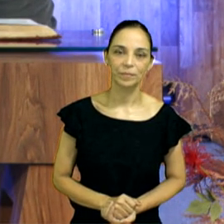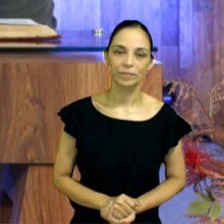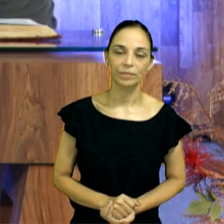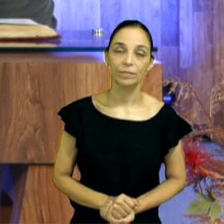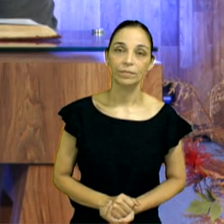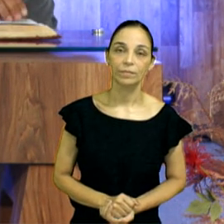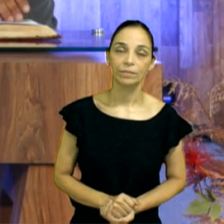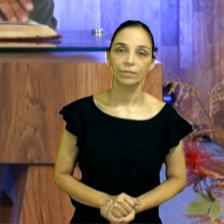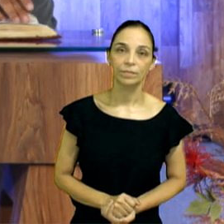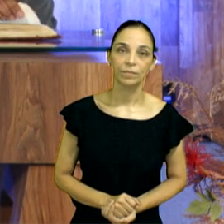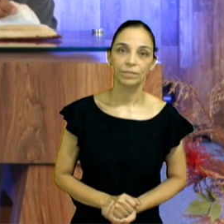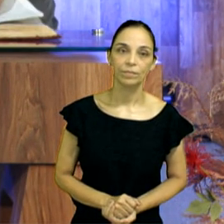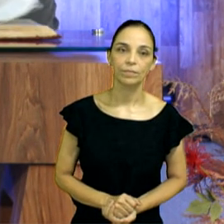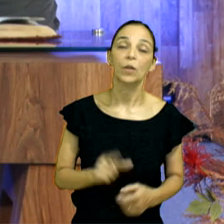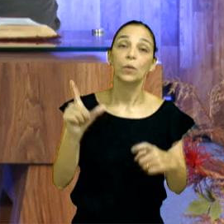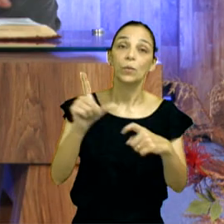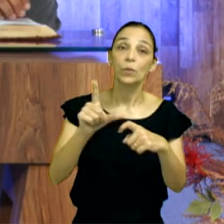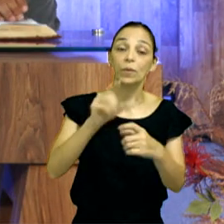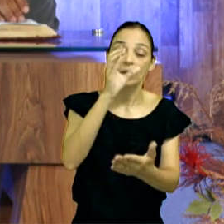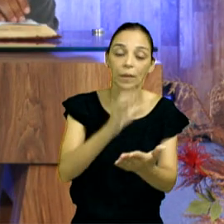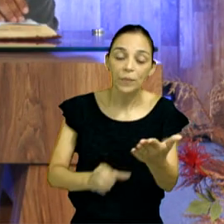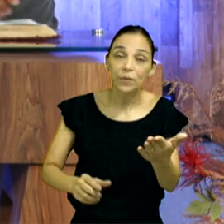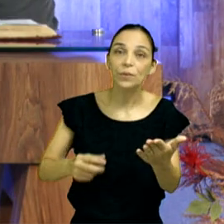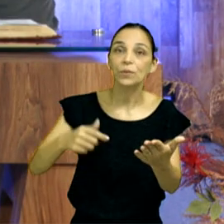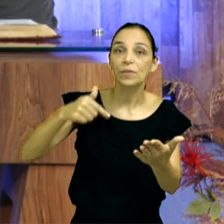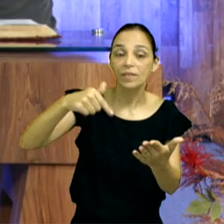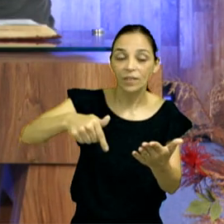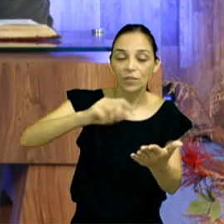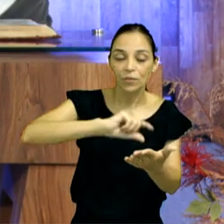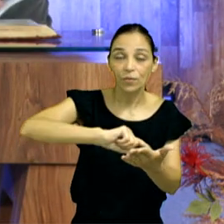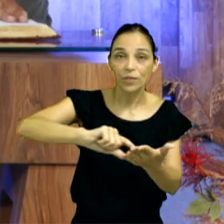Lucas capítulo 7, verso 37.